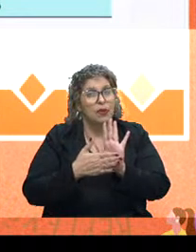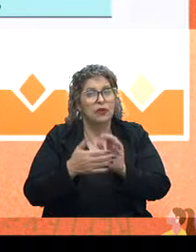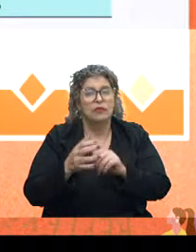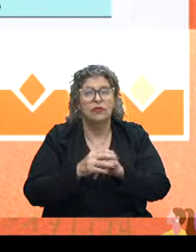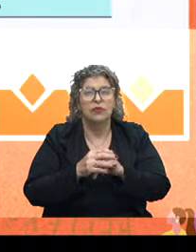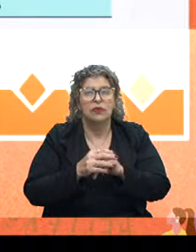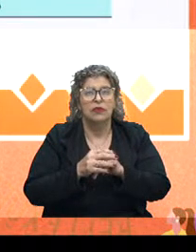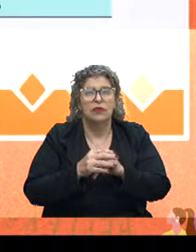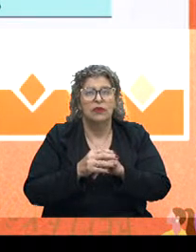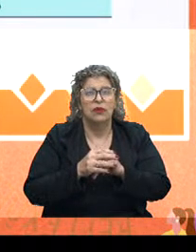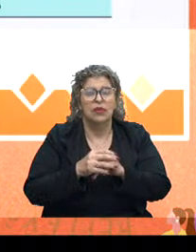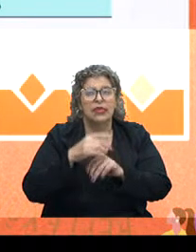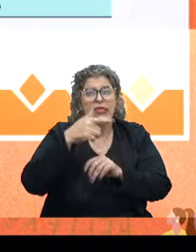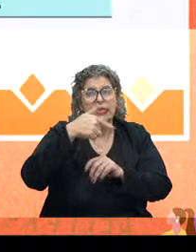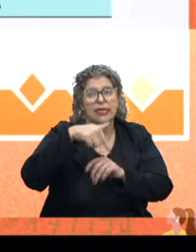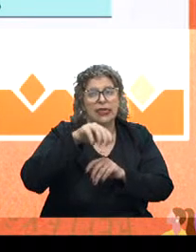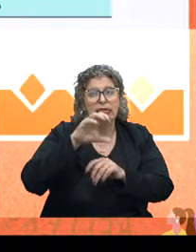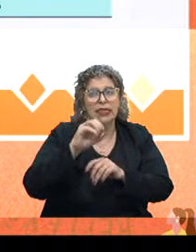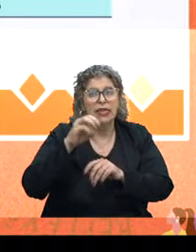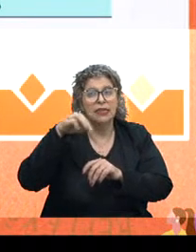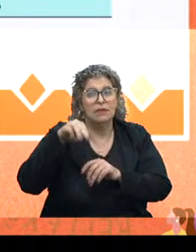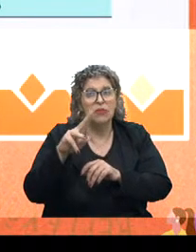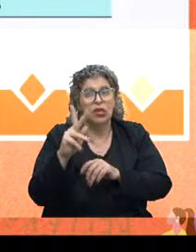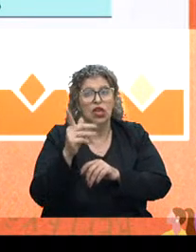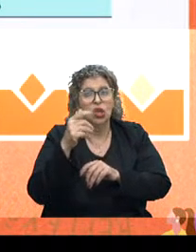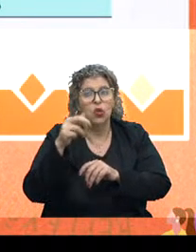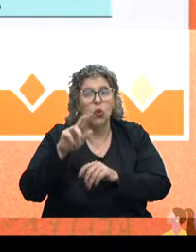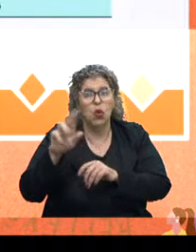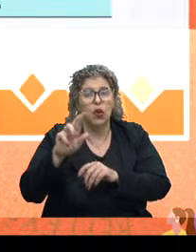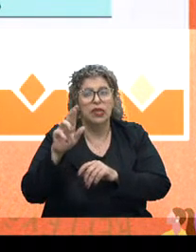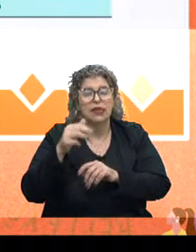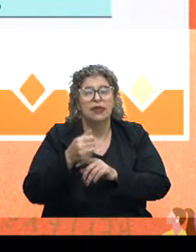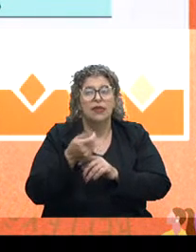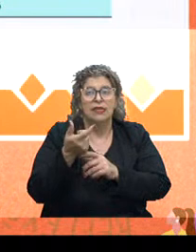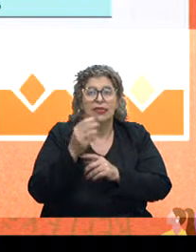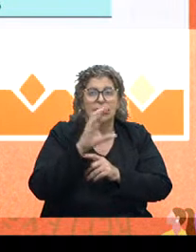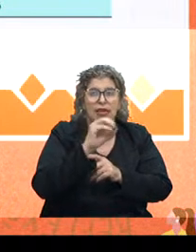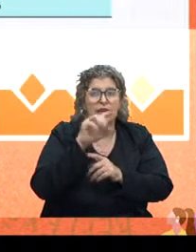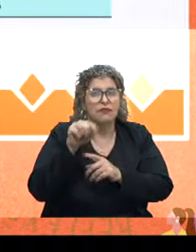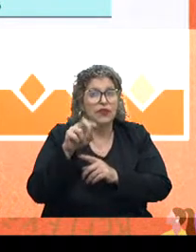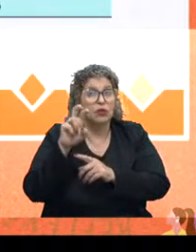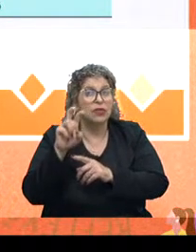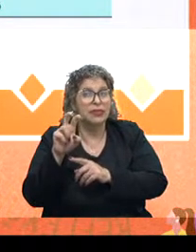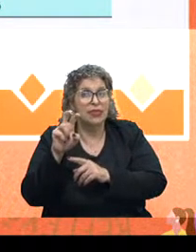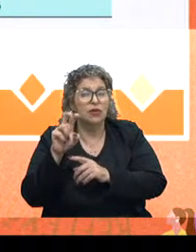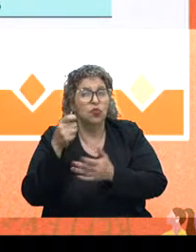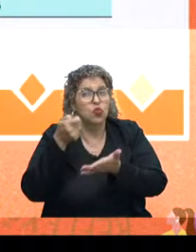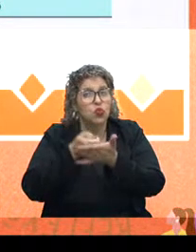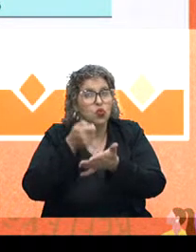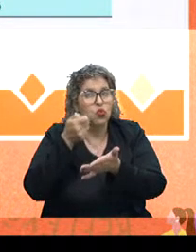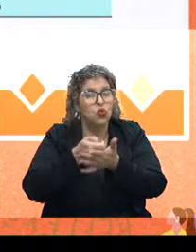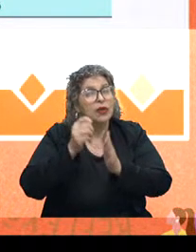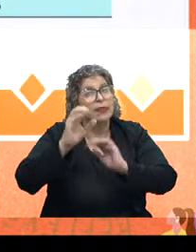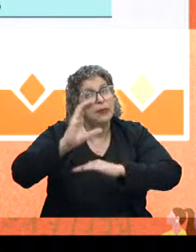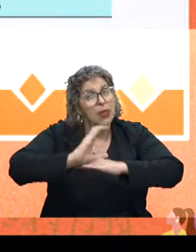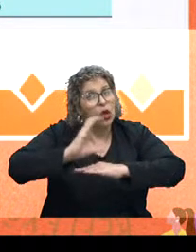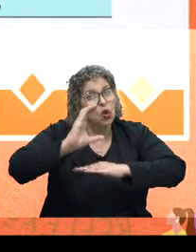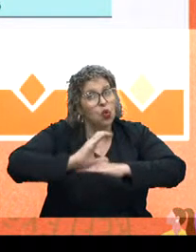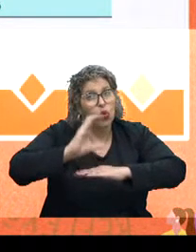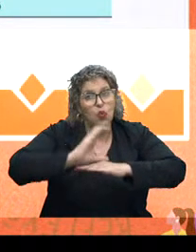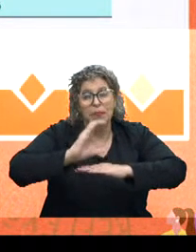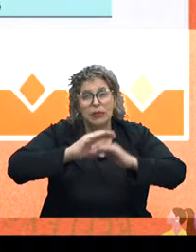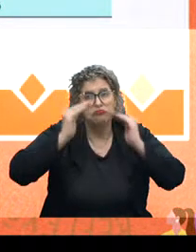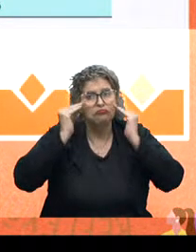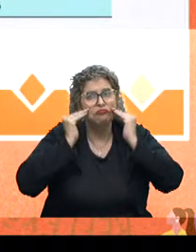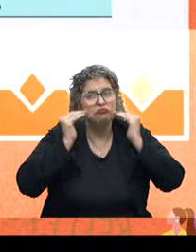os outros 70 milhões de reais que faltariam para alcançar o 0,5% e cumprir a Constituição, na verdade, apenas cumprindo